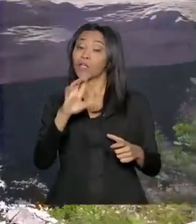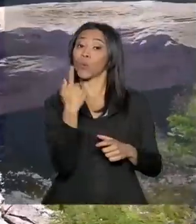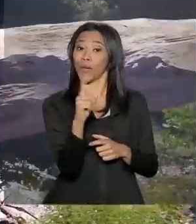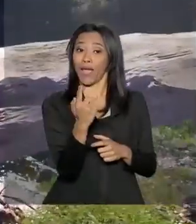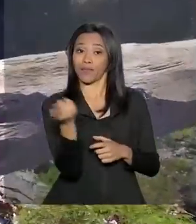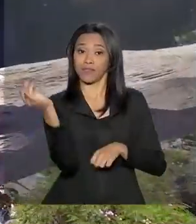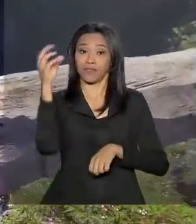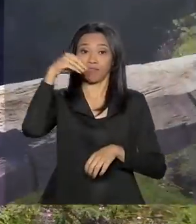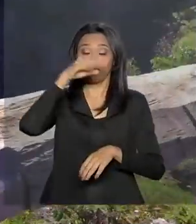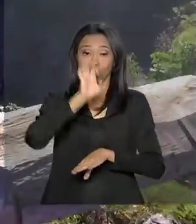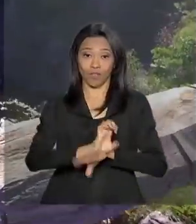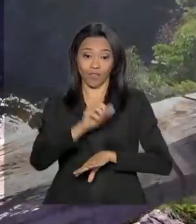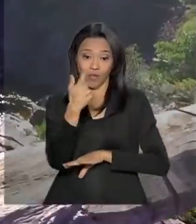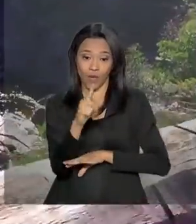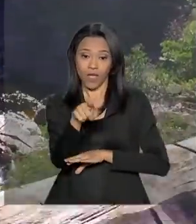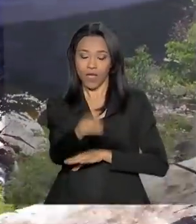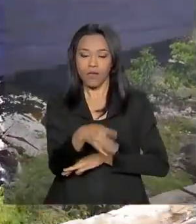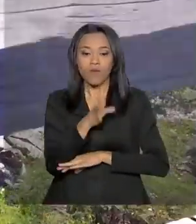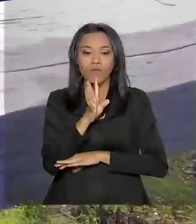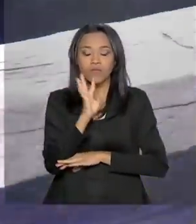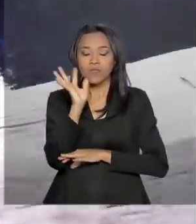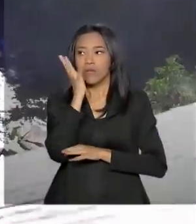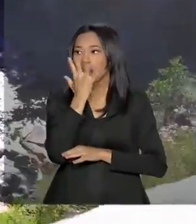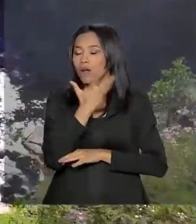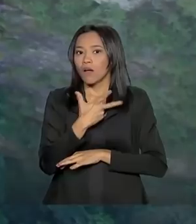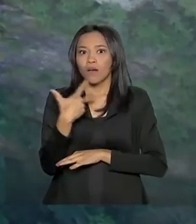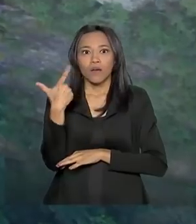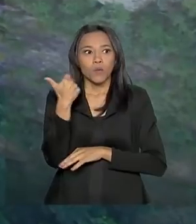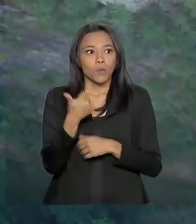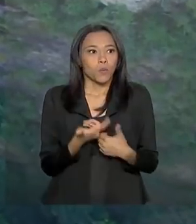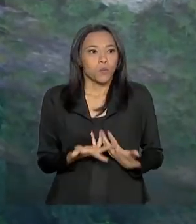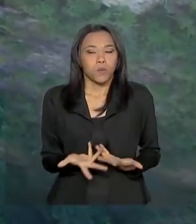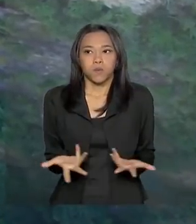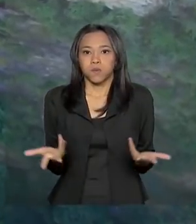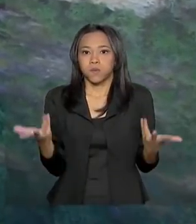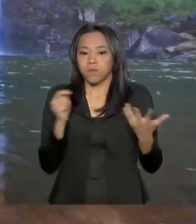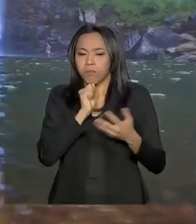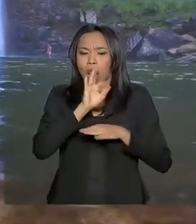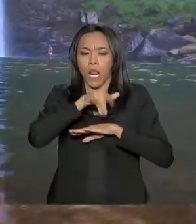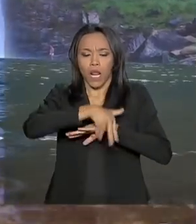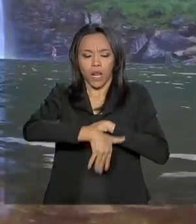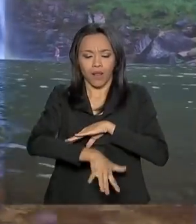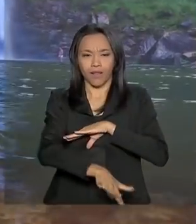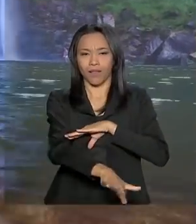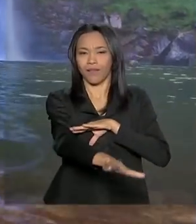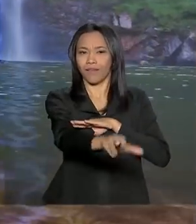é conhecida pela geografia de Tirar o Fôlego e pelas dezenas de cachoeiras.